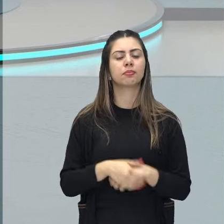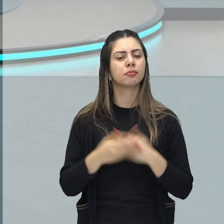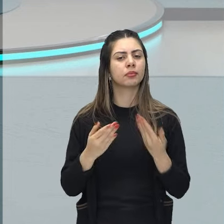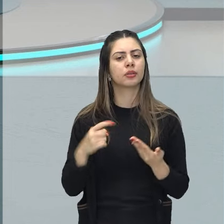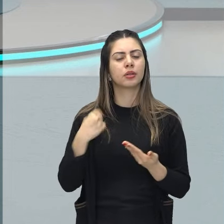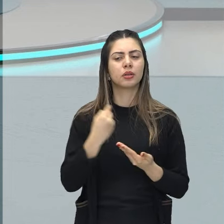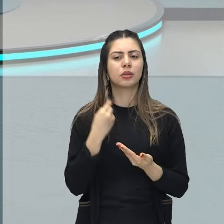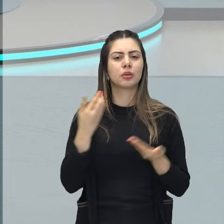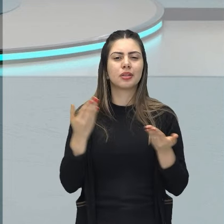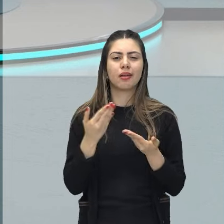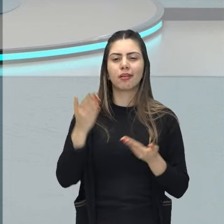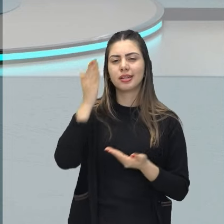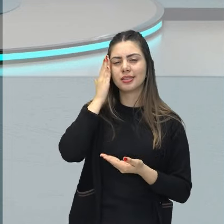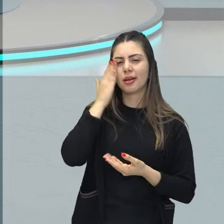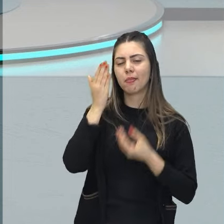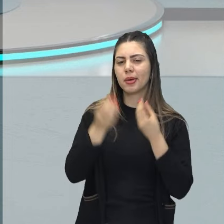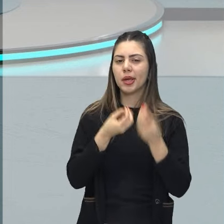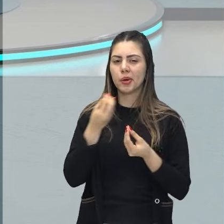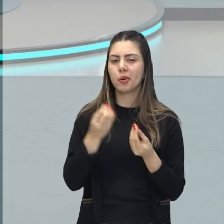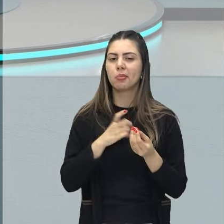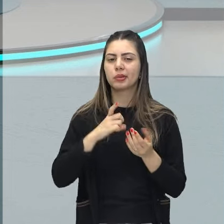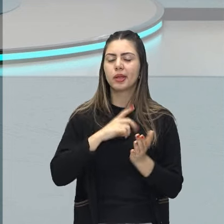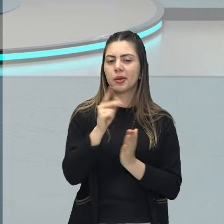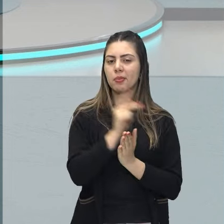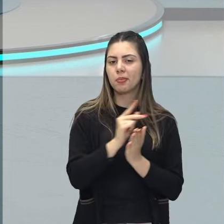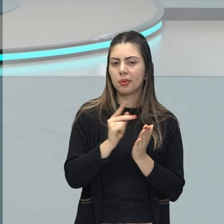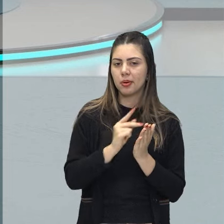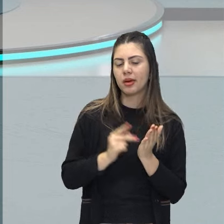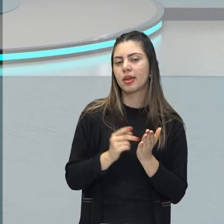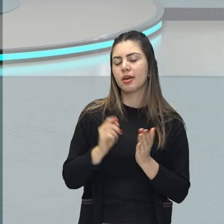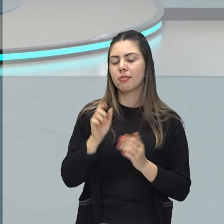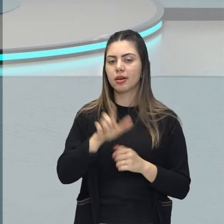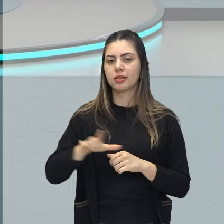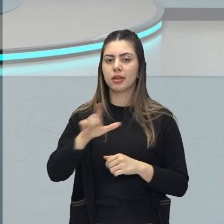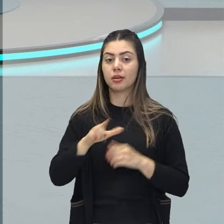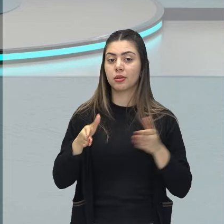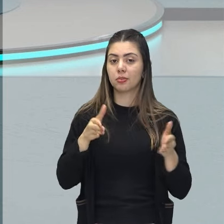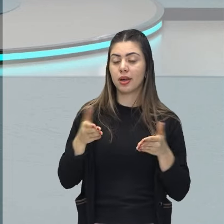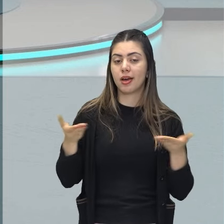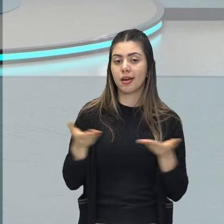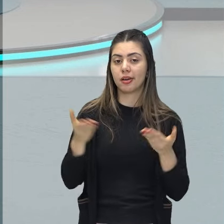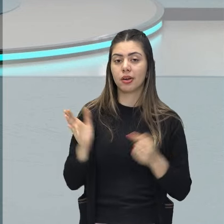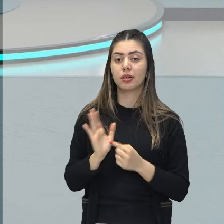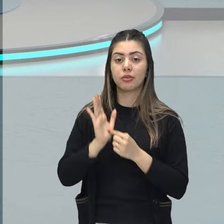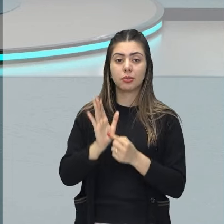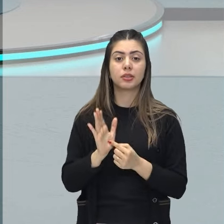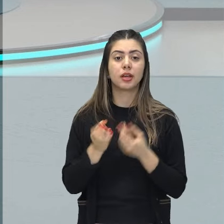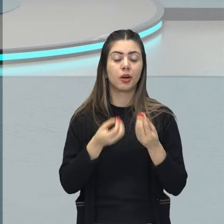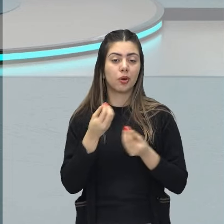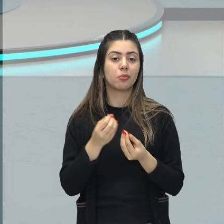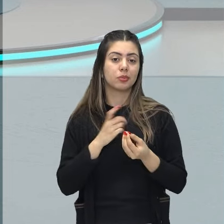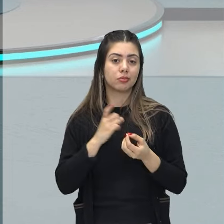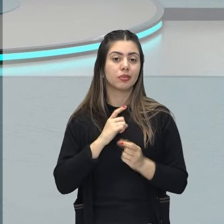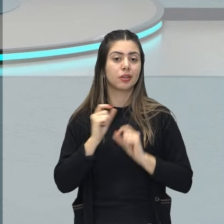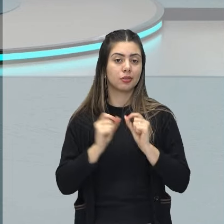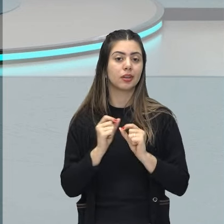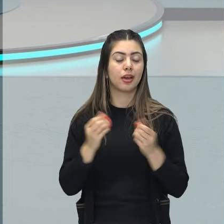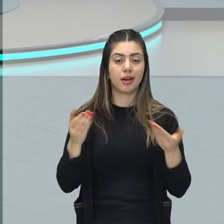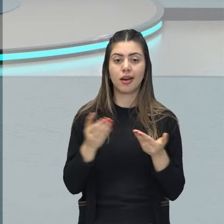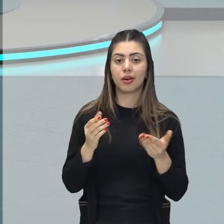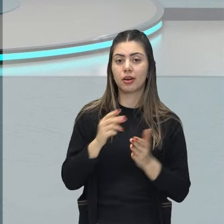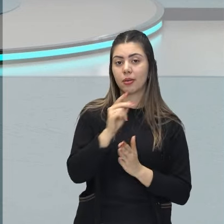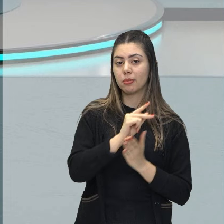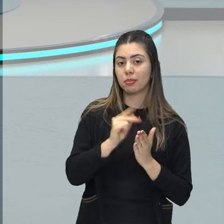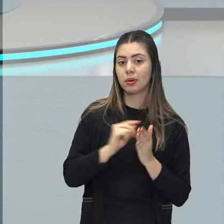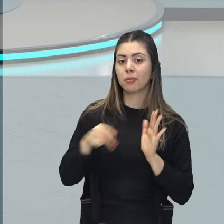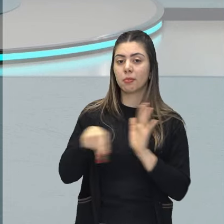possa ter um gostinho dessas obras, ou seja, desse período, eu trouxe para vocês um trecho de uma obra de